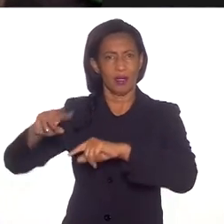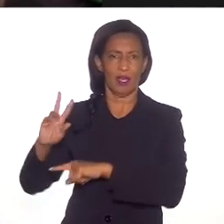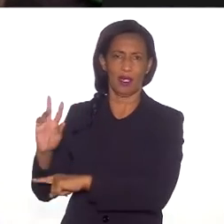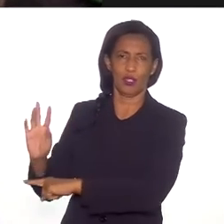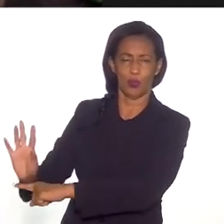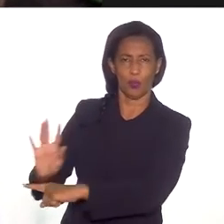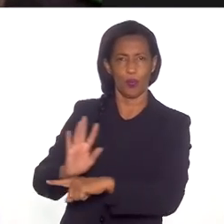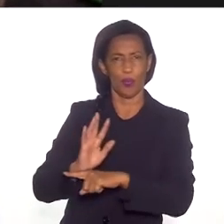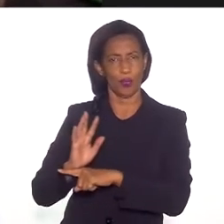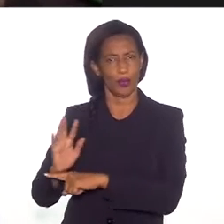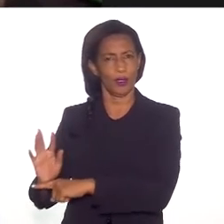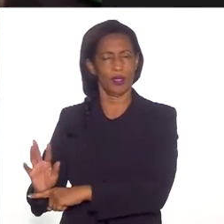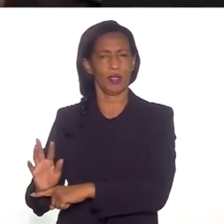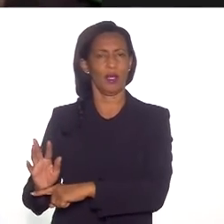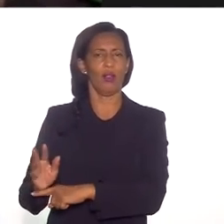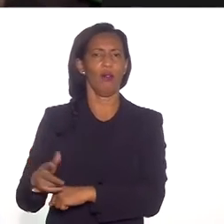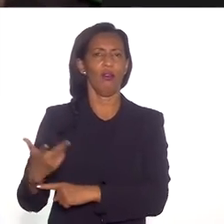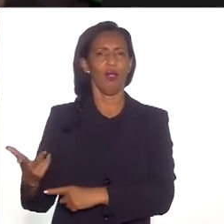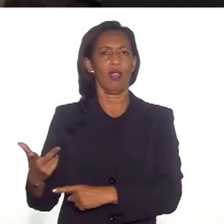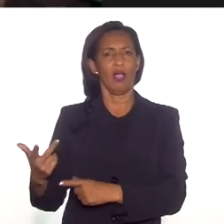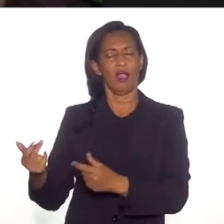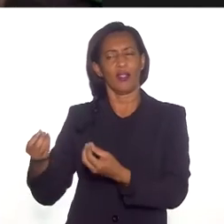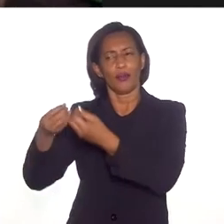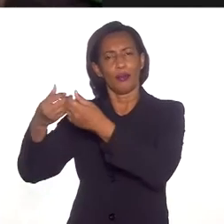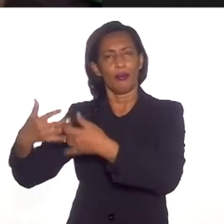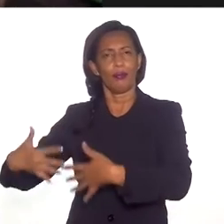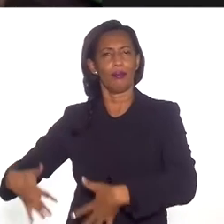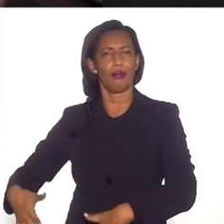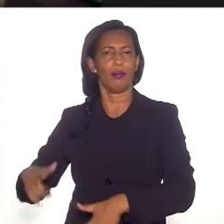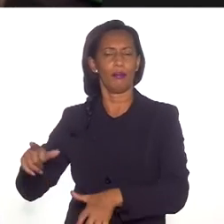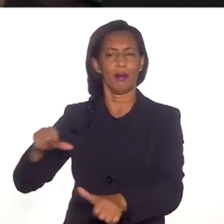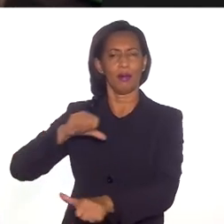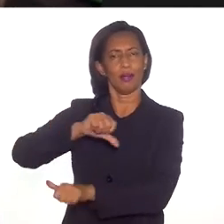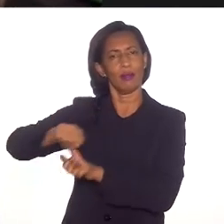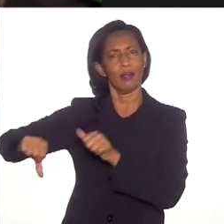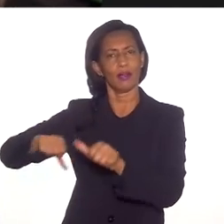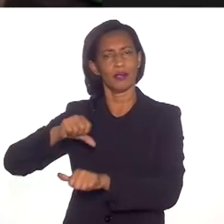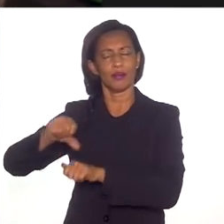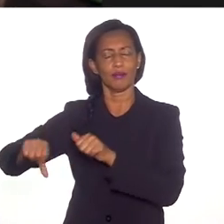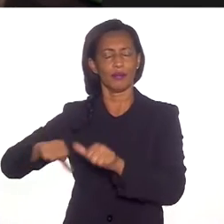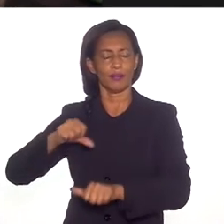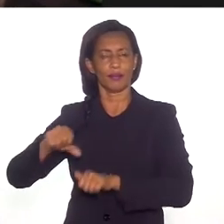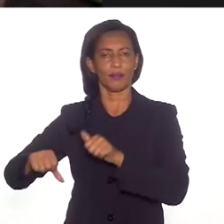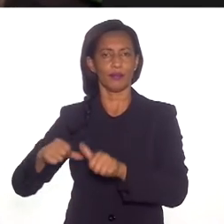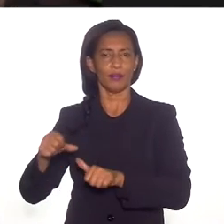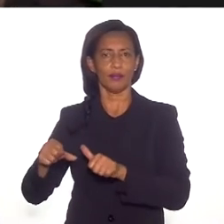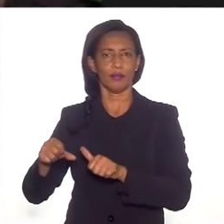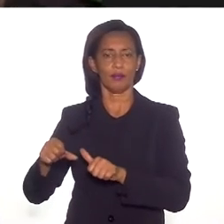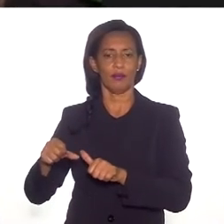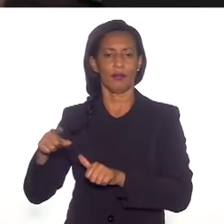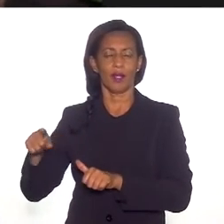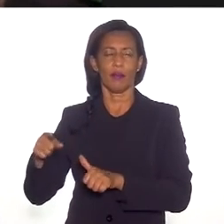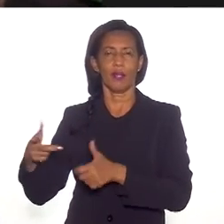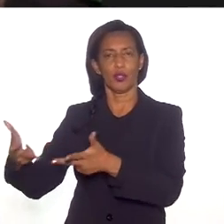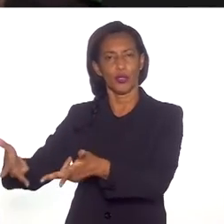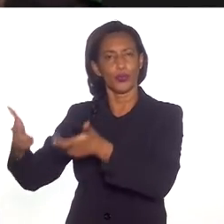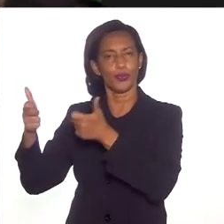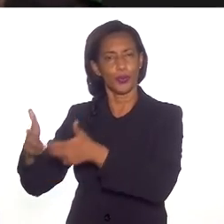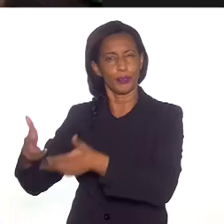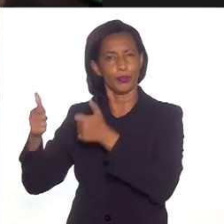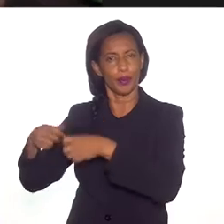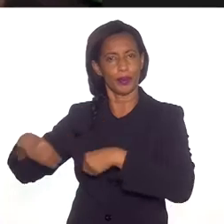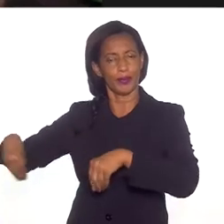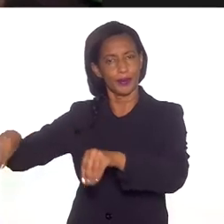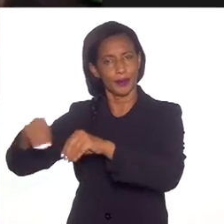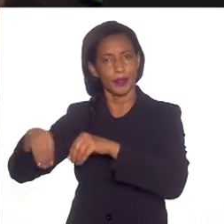conservação ambiental sejam desqualificadas para virarem passíveis de exploração,